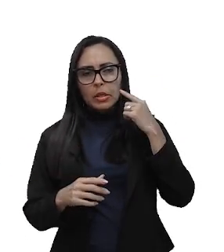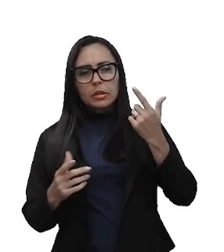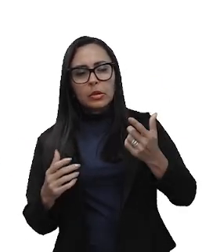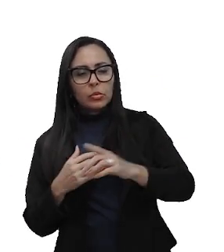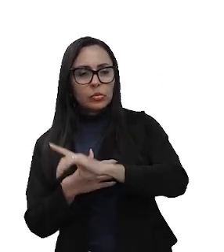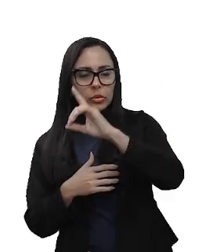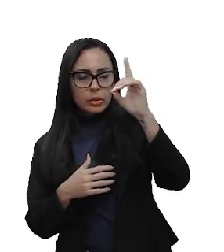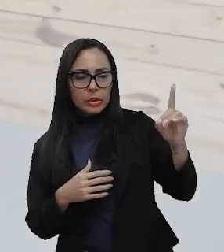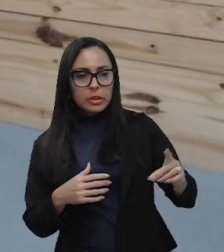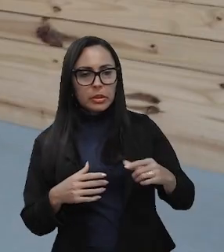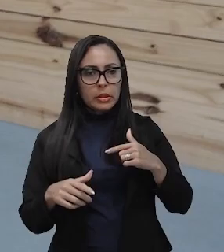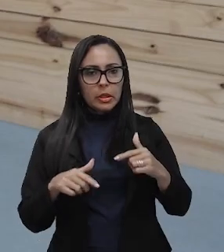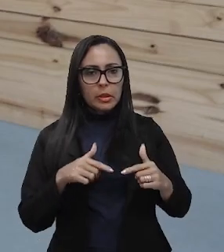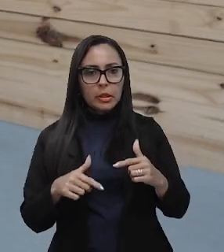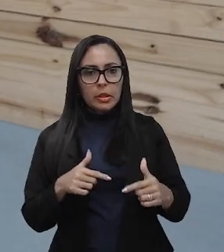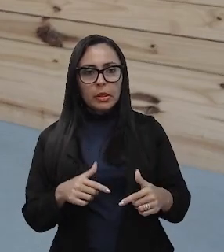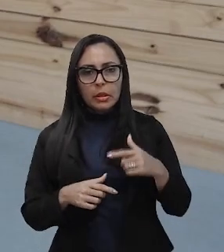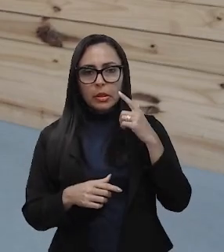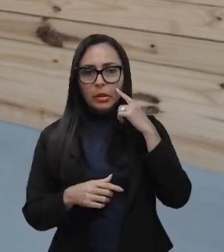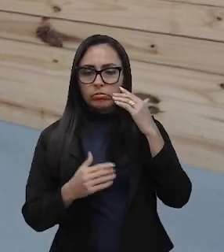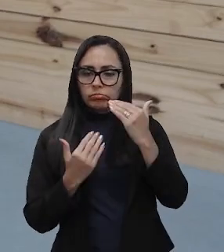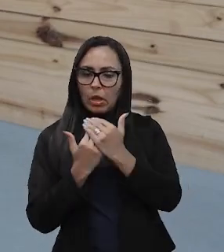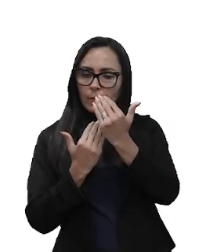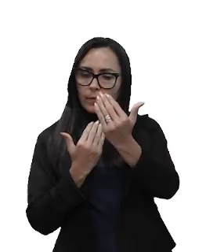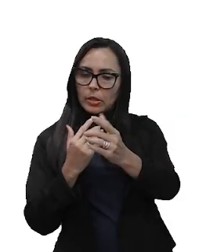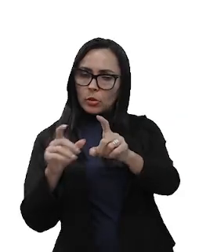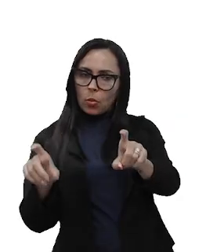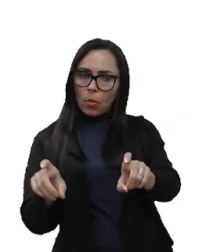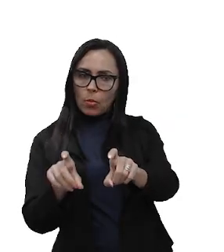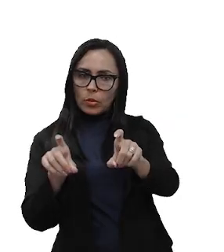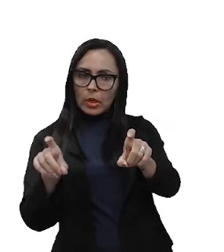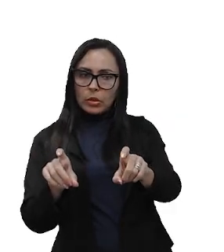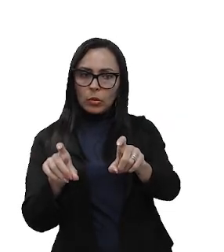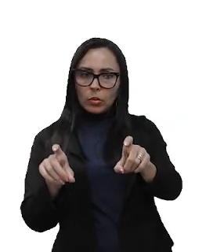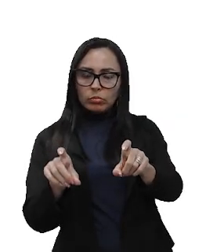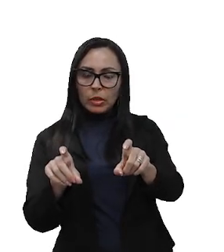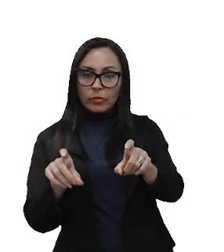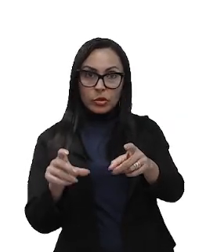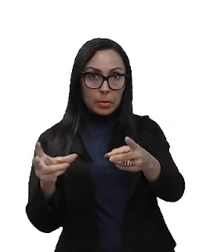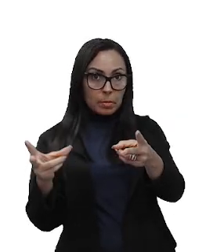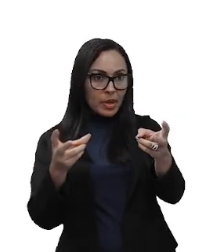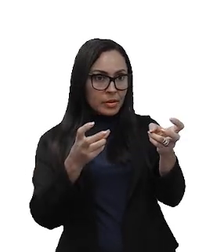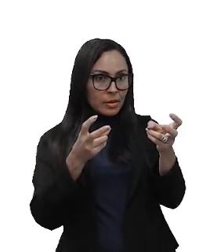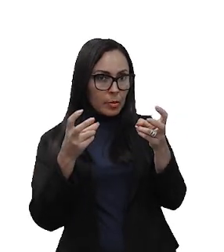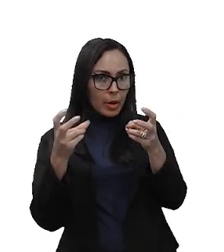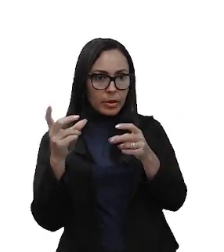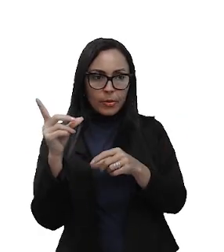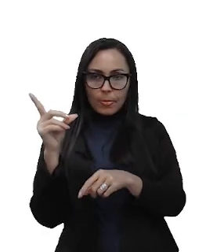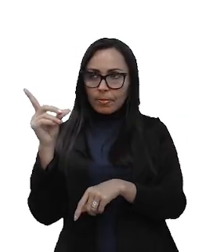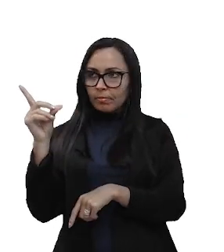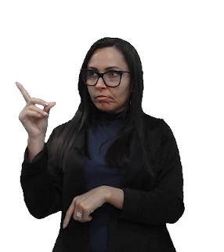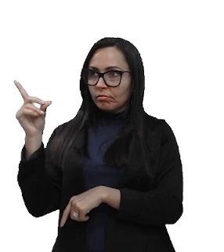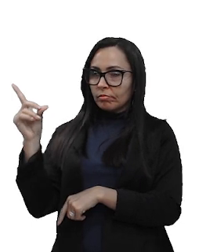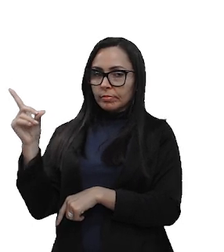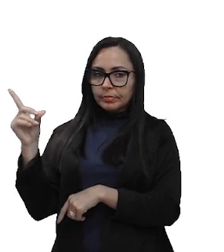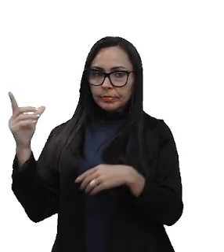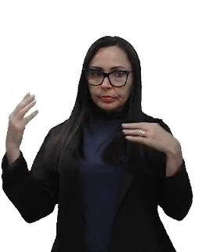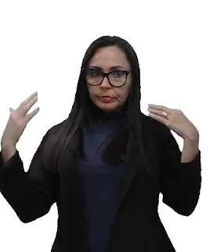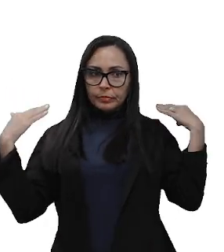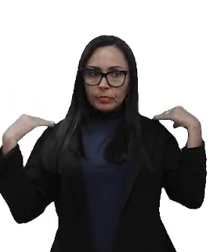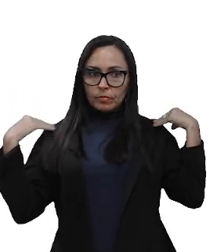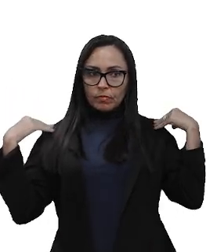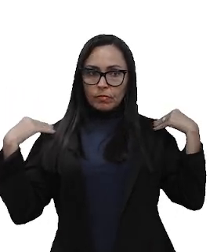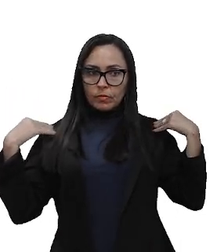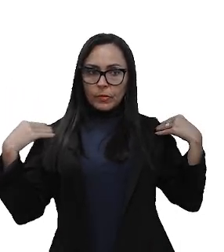trabalho na frente de um computador. E aí, vocês podem perceber que ombros e